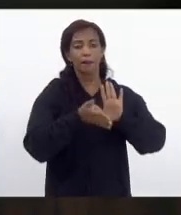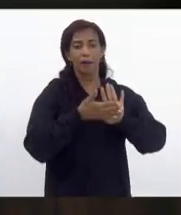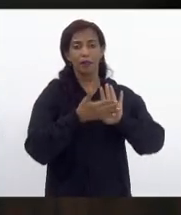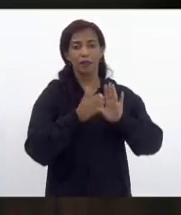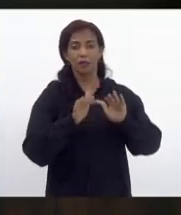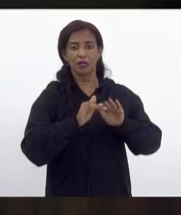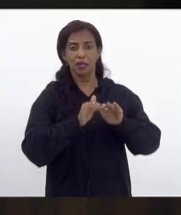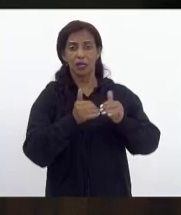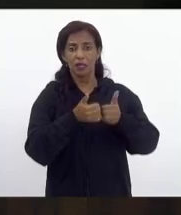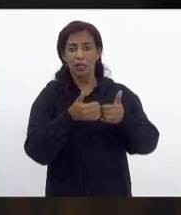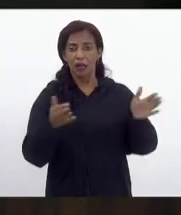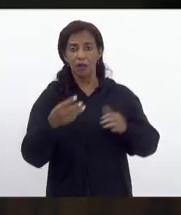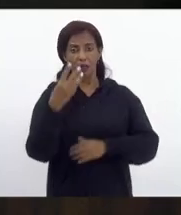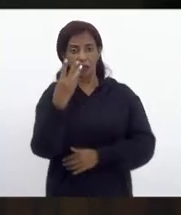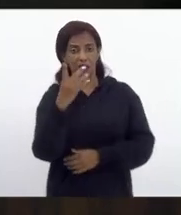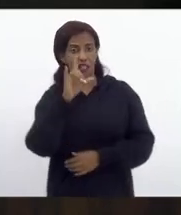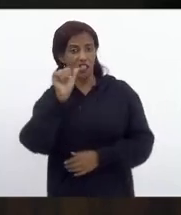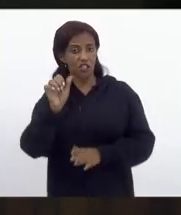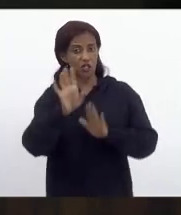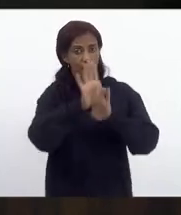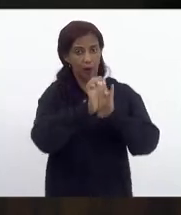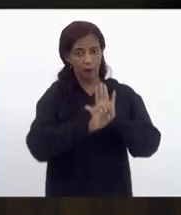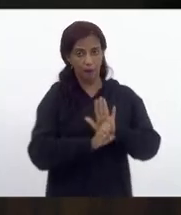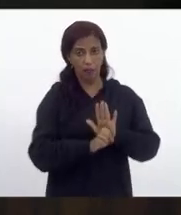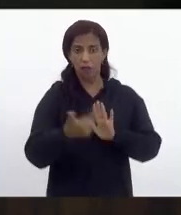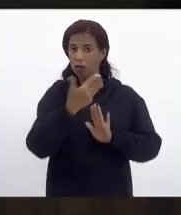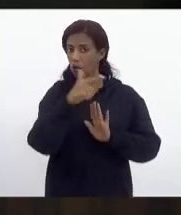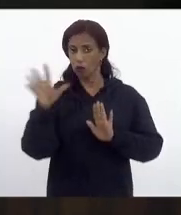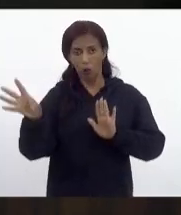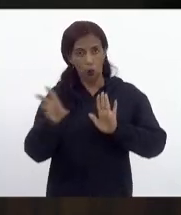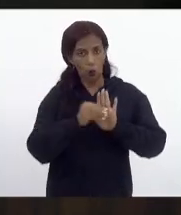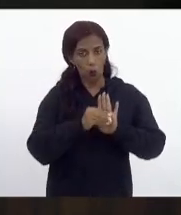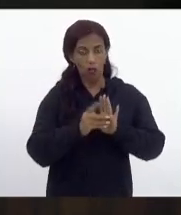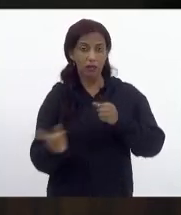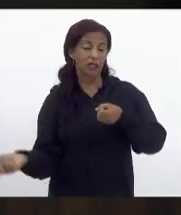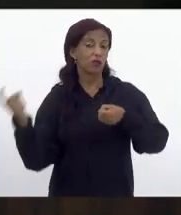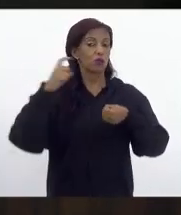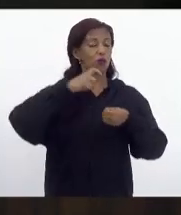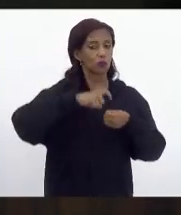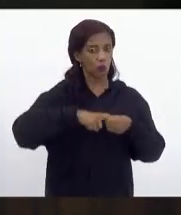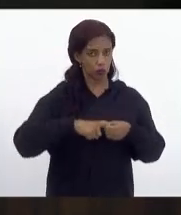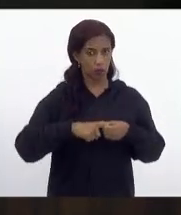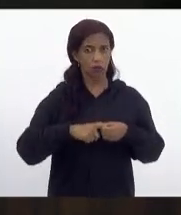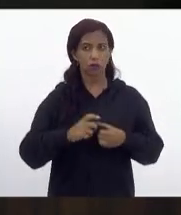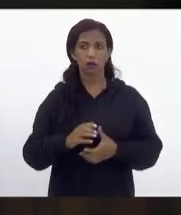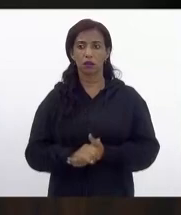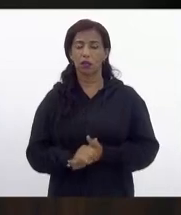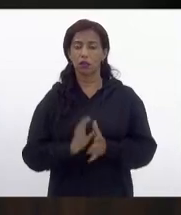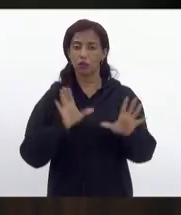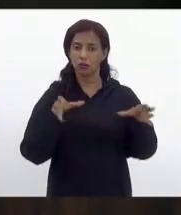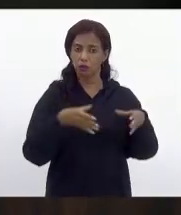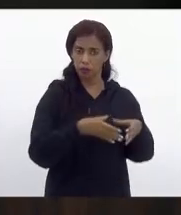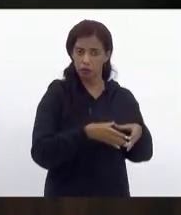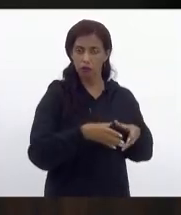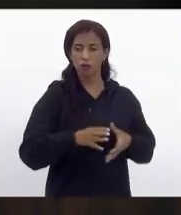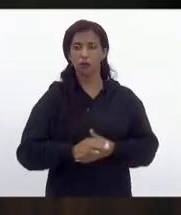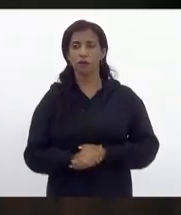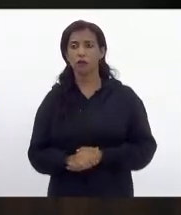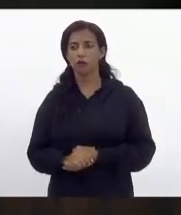aberto para três dias para receber emenda. Como não recebeu, ele tem que retornar as comissões.